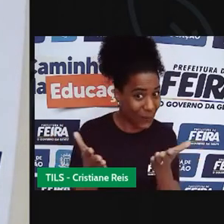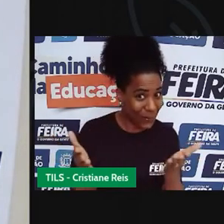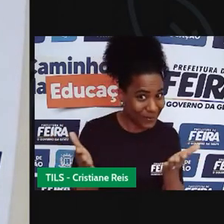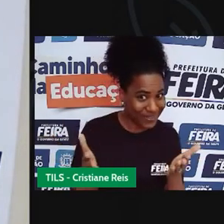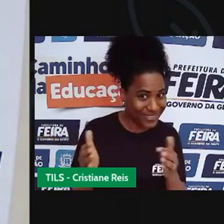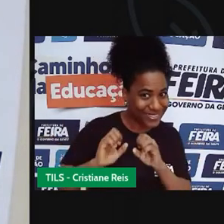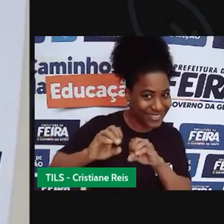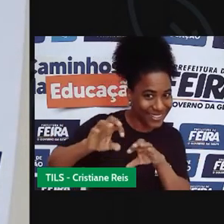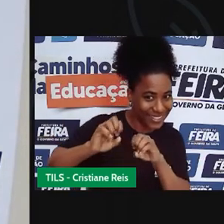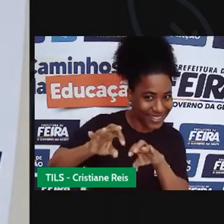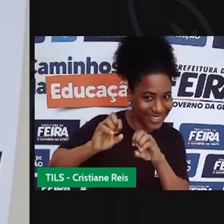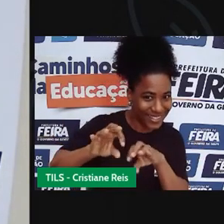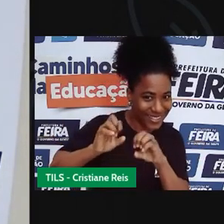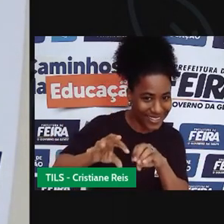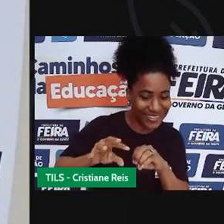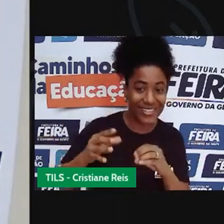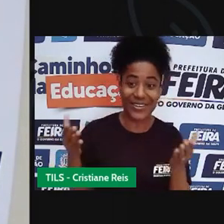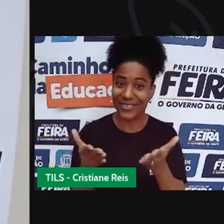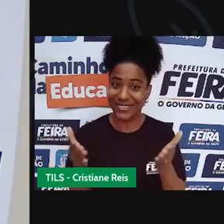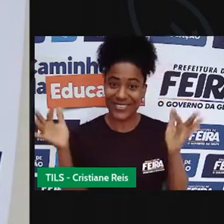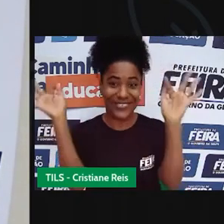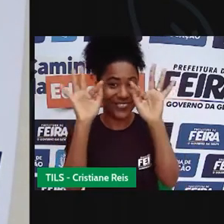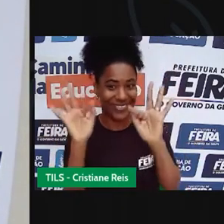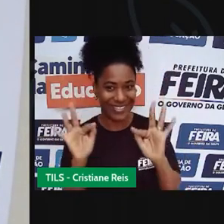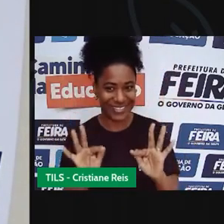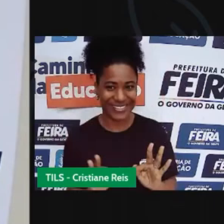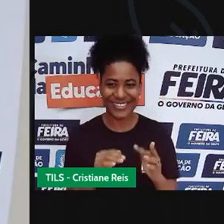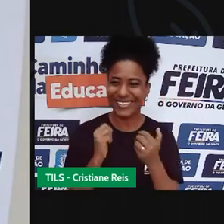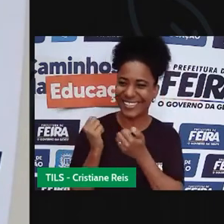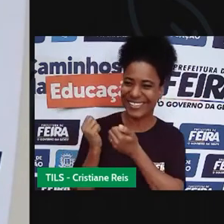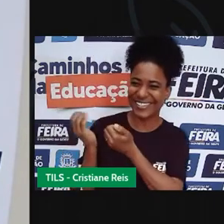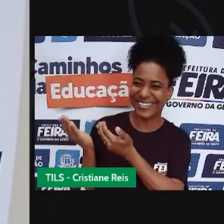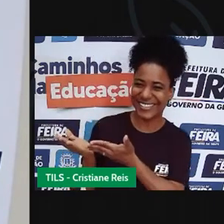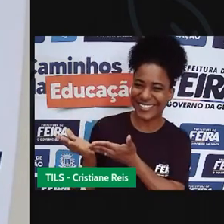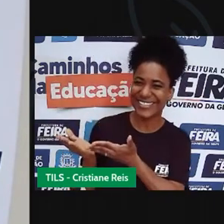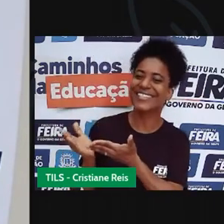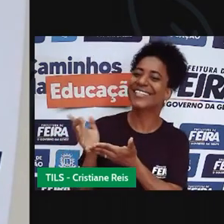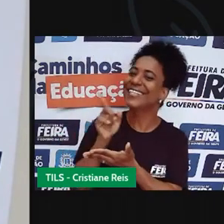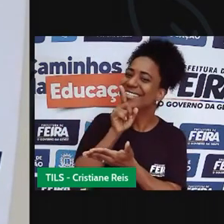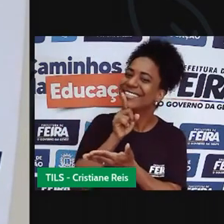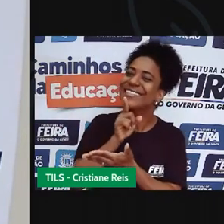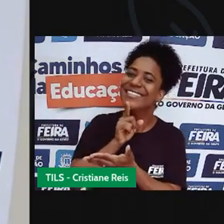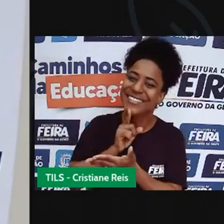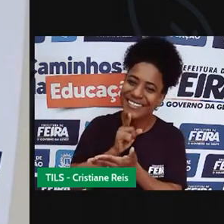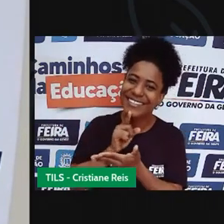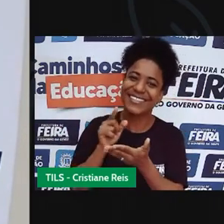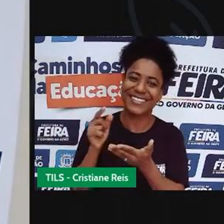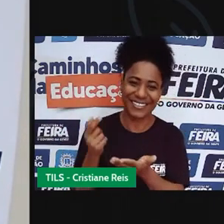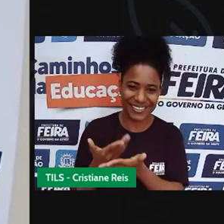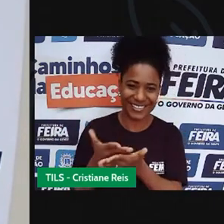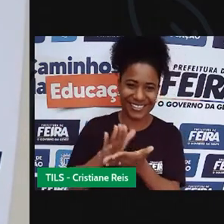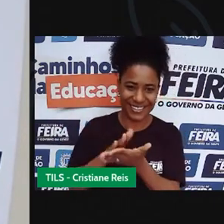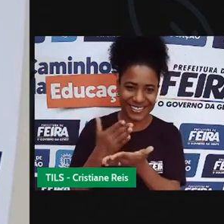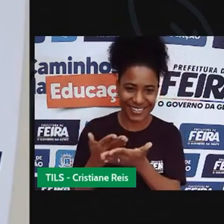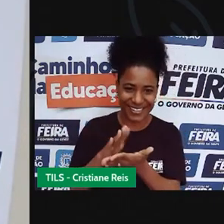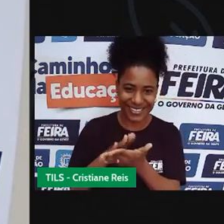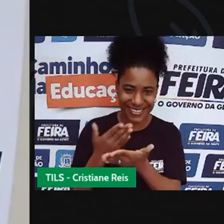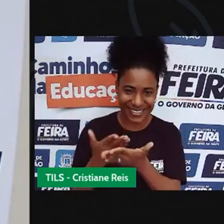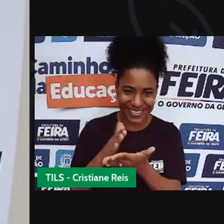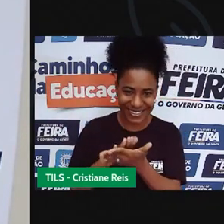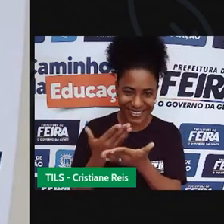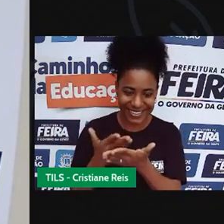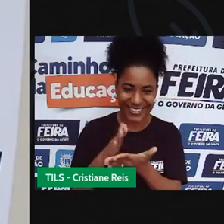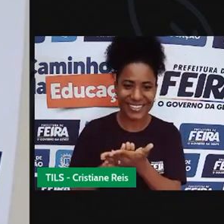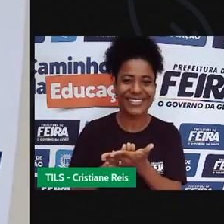aula? Hoje eu estou super feliz, nossa companheira Filipe está aqui novamente, está conosco, e ela vai fazer, na minha casa,